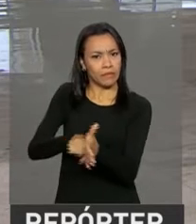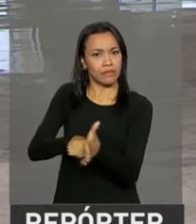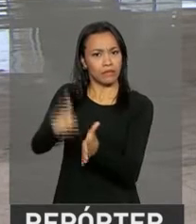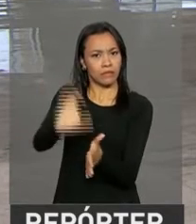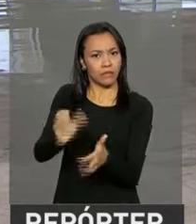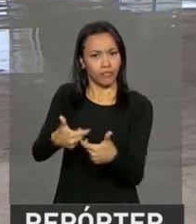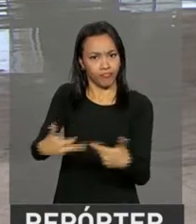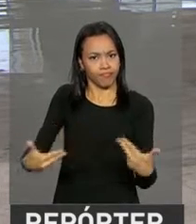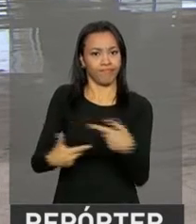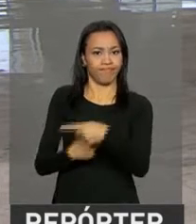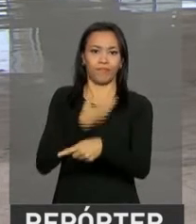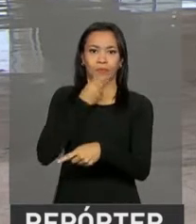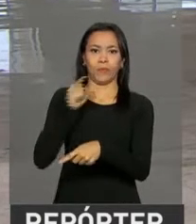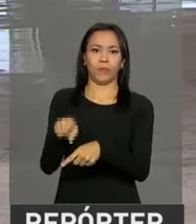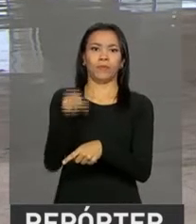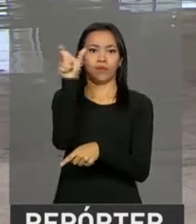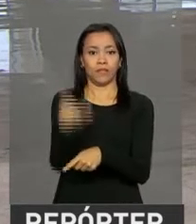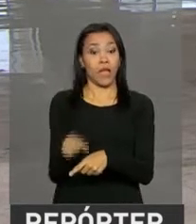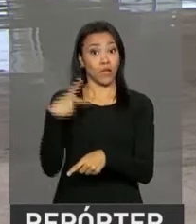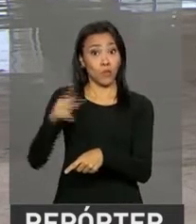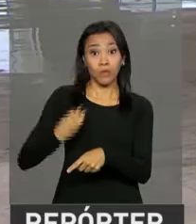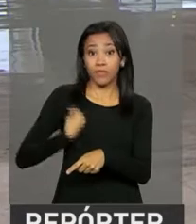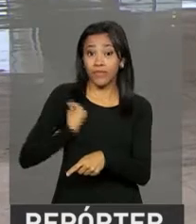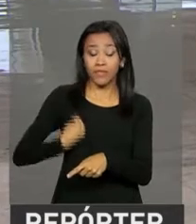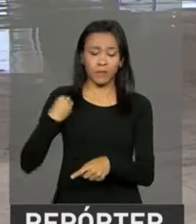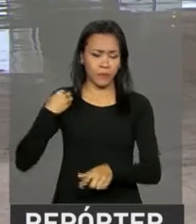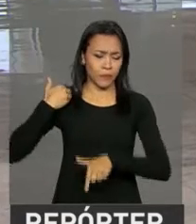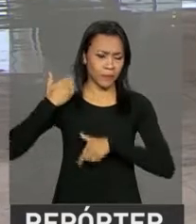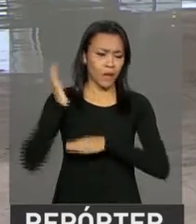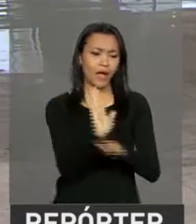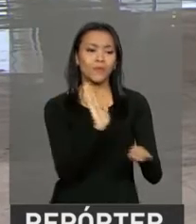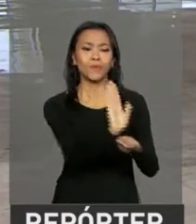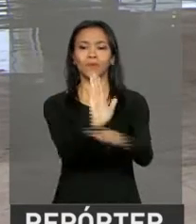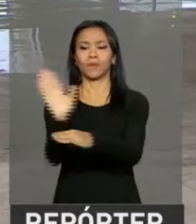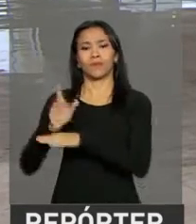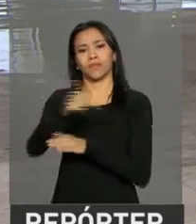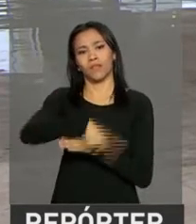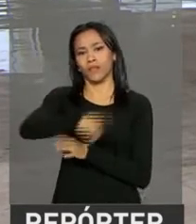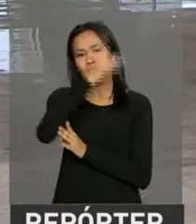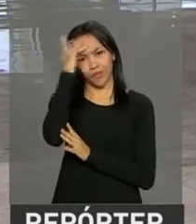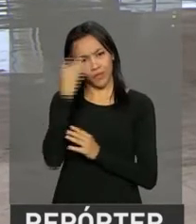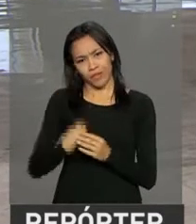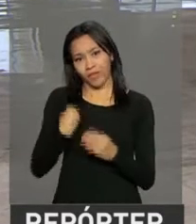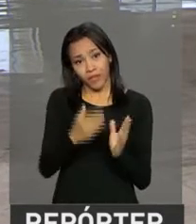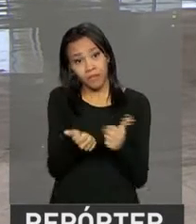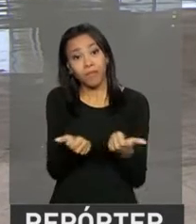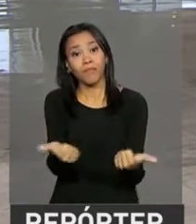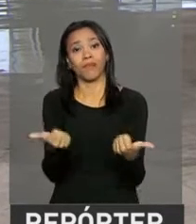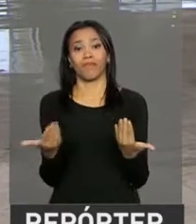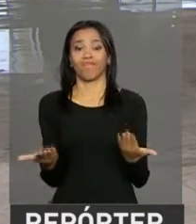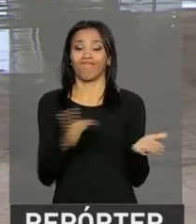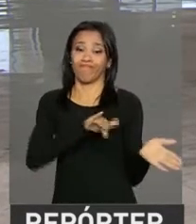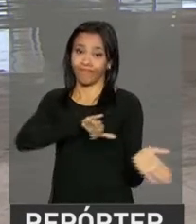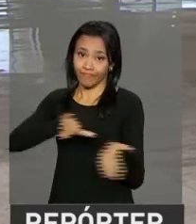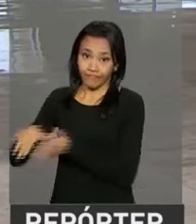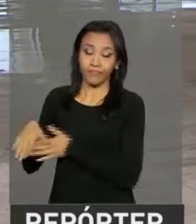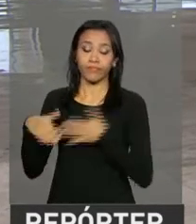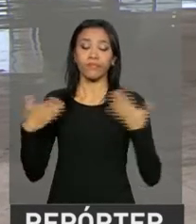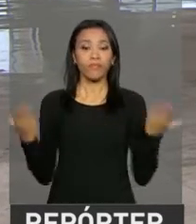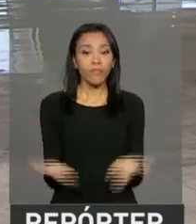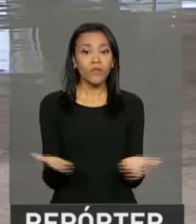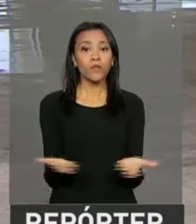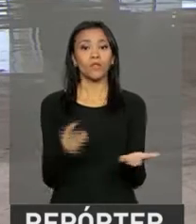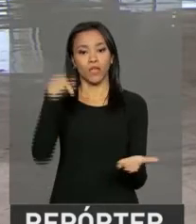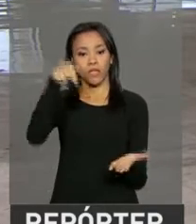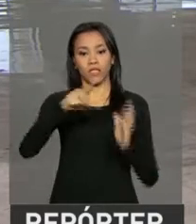país e ele lembra que Ivo Pitangui dedicou a vida a ajudar as pessoas a viverem melhor. Bom, falando do dia de hoje aqui no